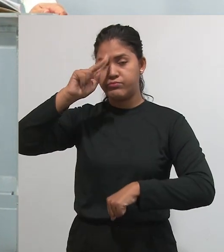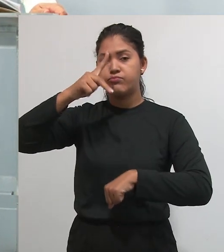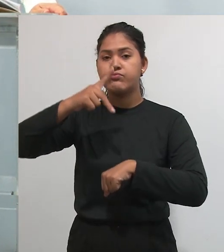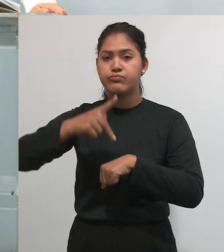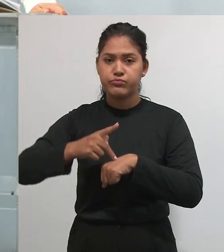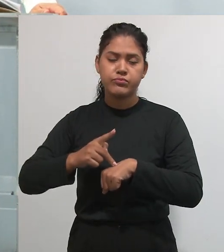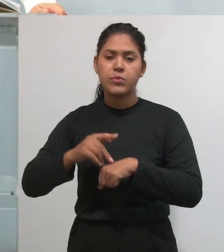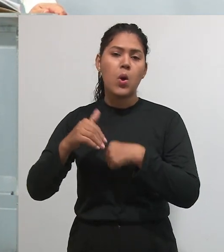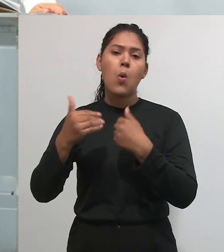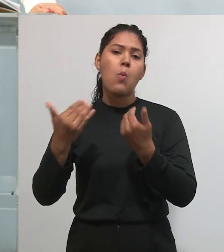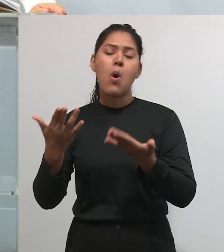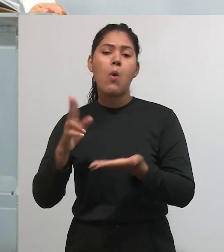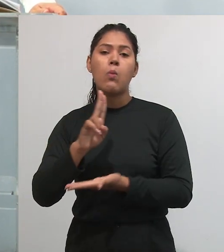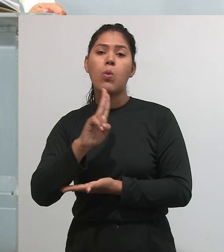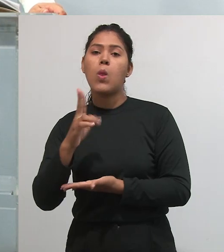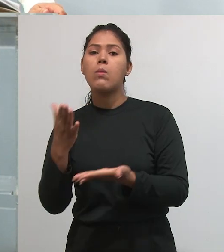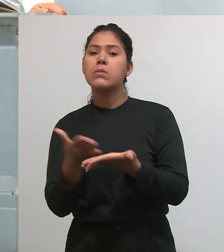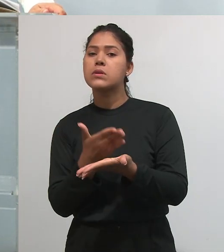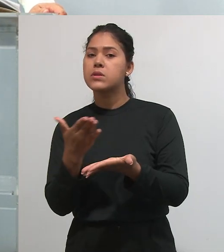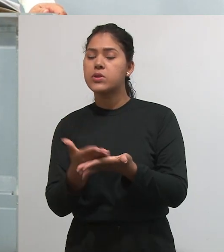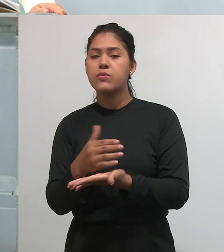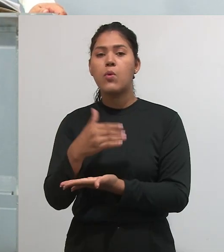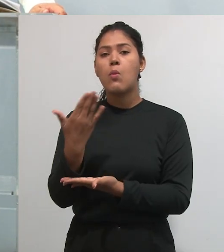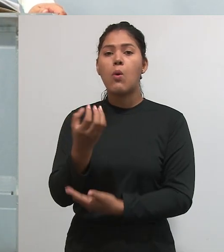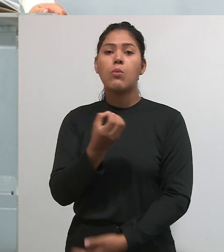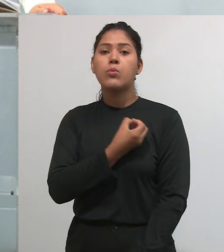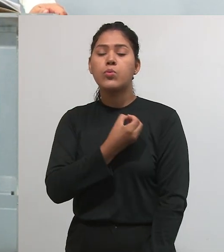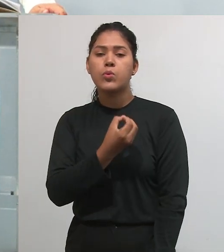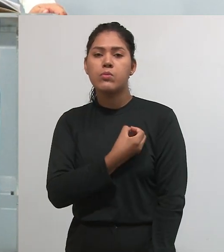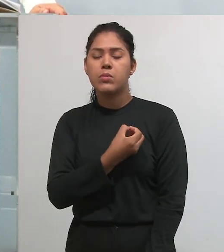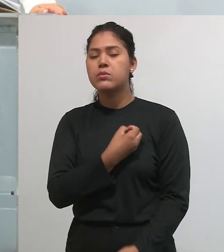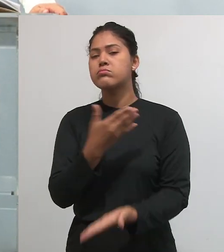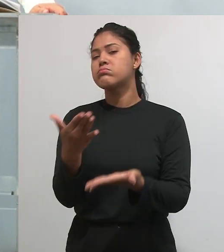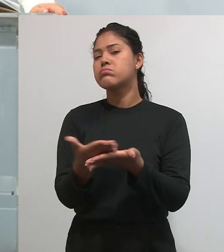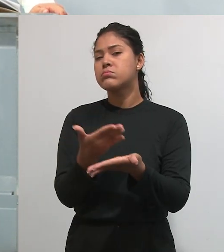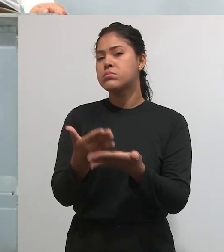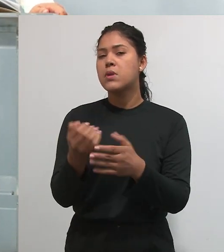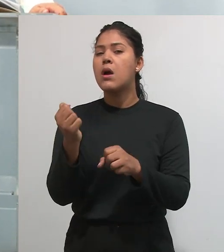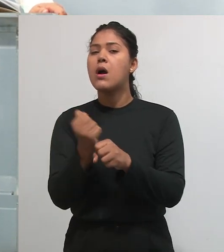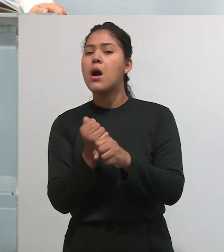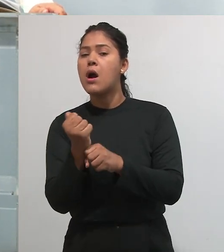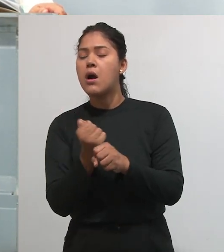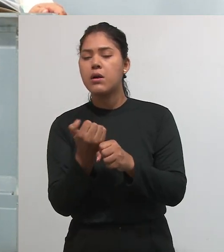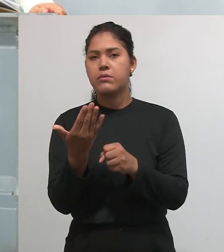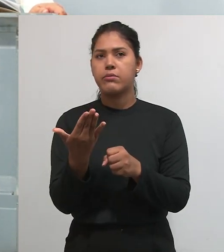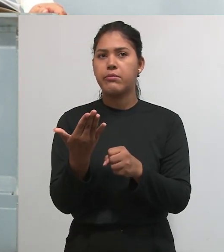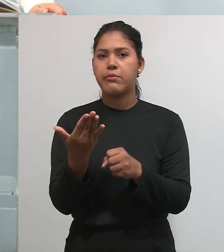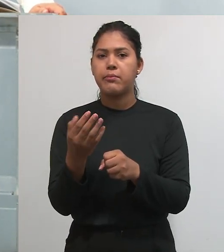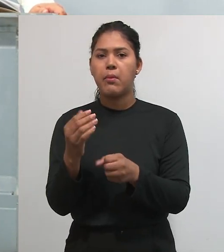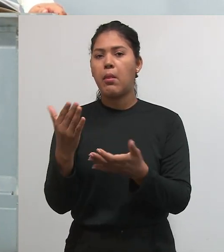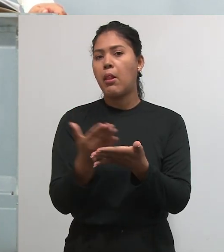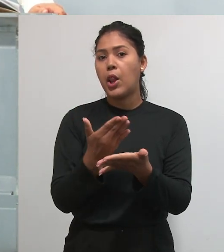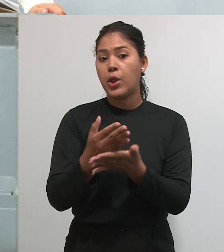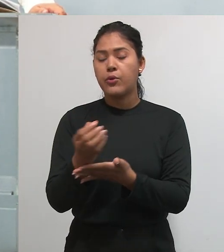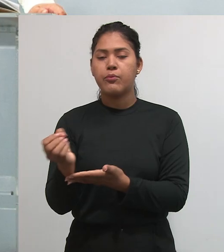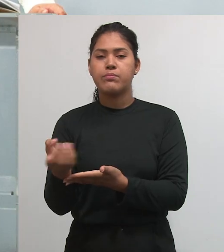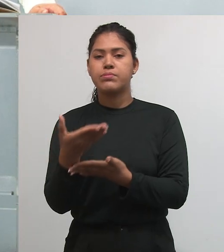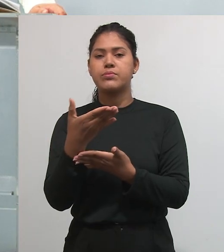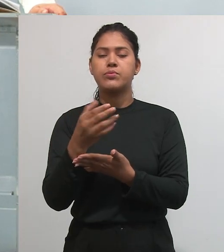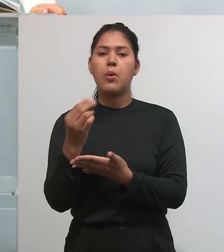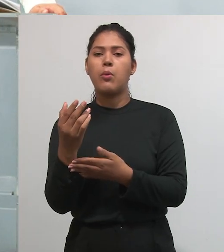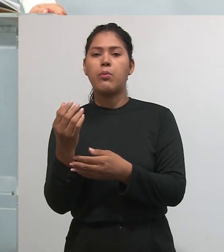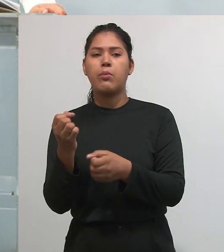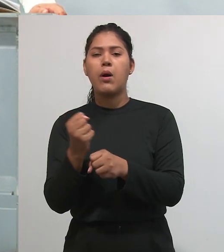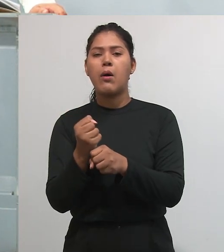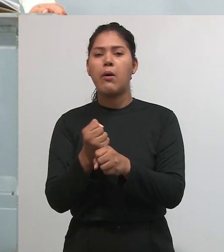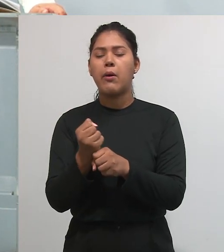qual é a edição que eu estou lendo daquele livro, ou em que ano que aquele filme foi produzido, em que museu está exposto